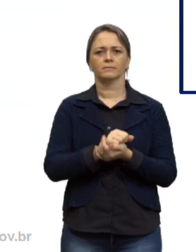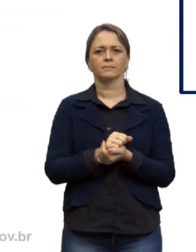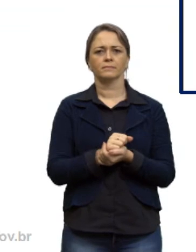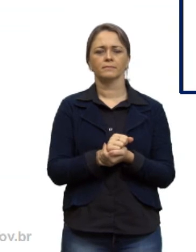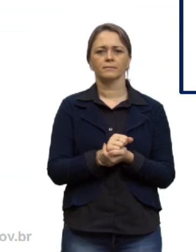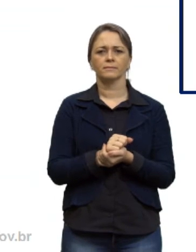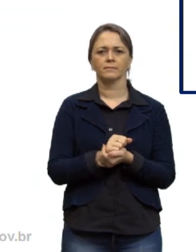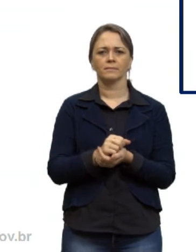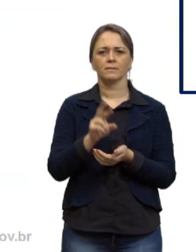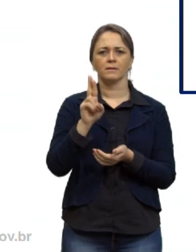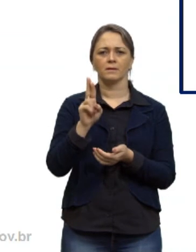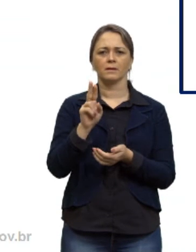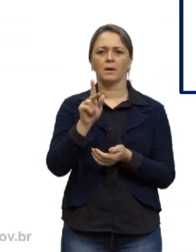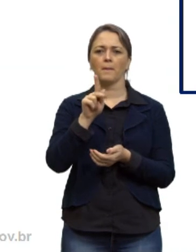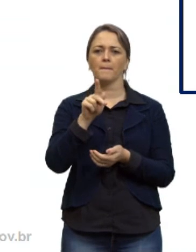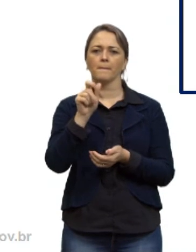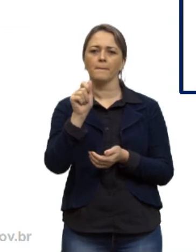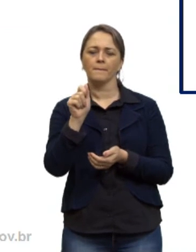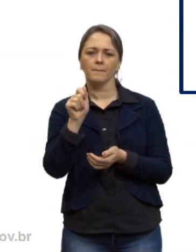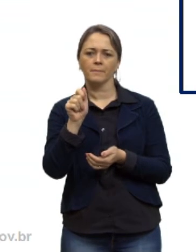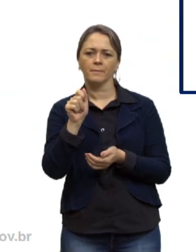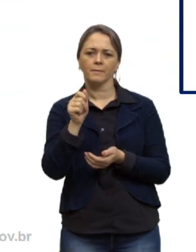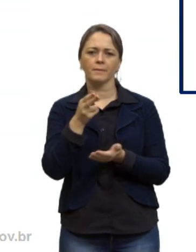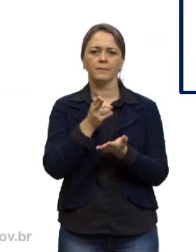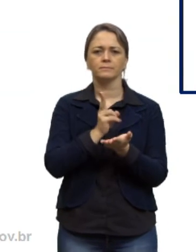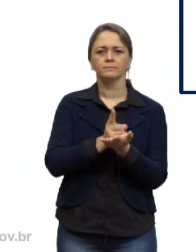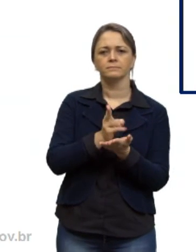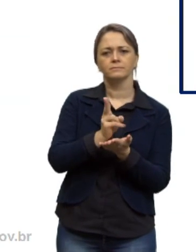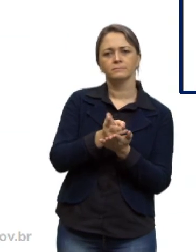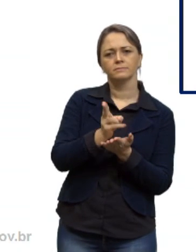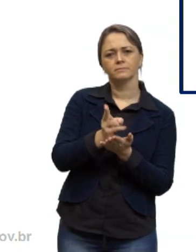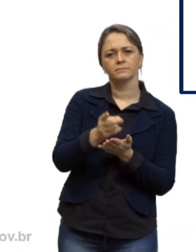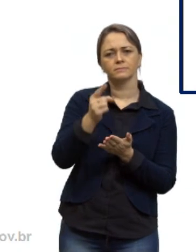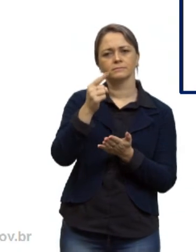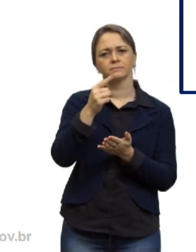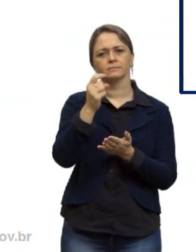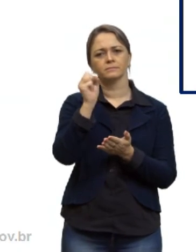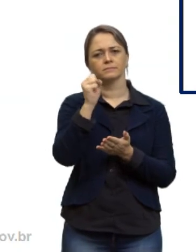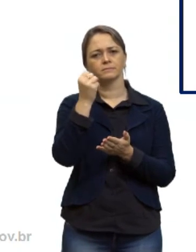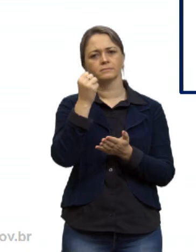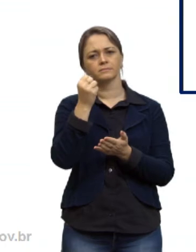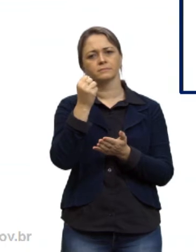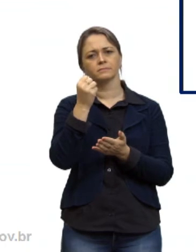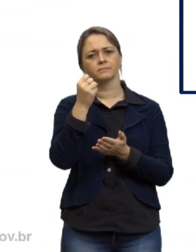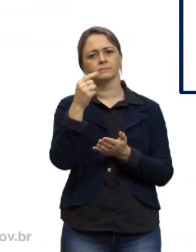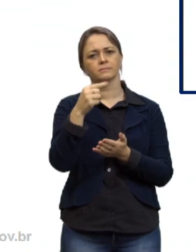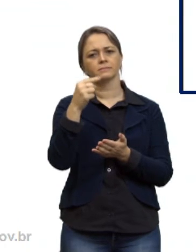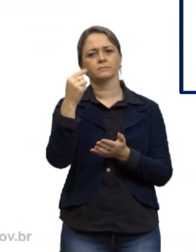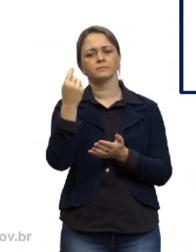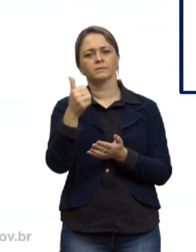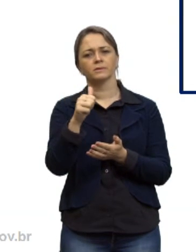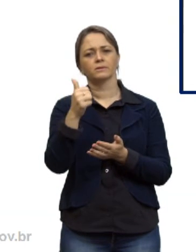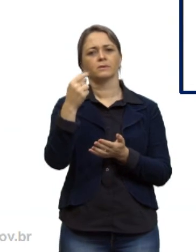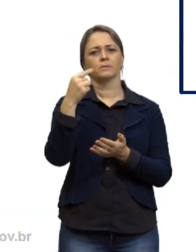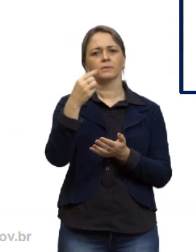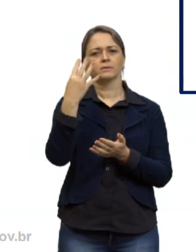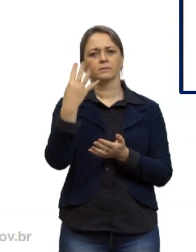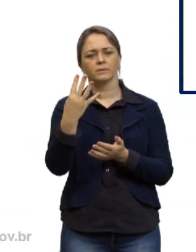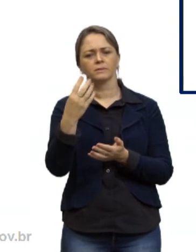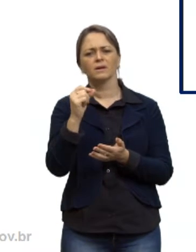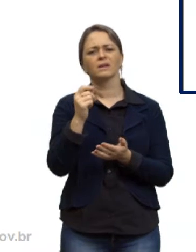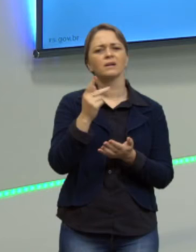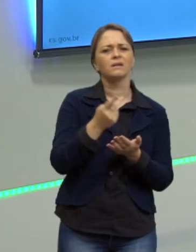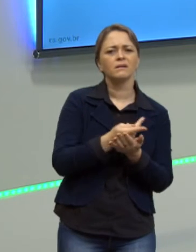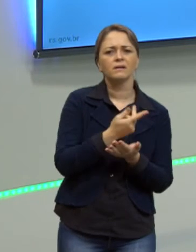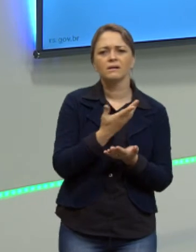qual é a razão da PA de sequência dessa sequência que é menos dezoito menos onze menos quatro o que está acontecendo com ela?